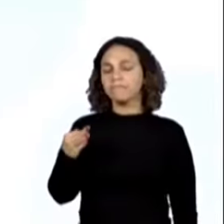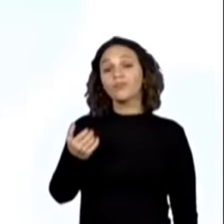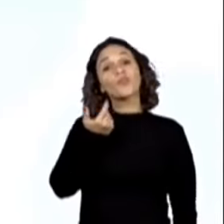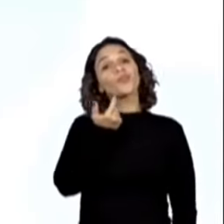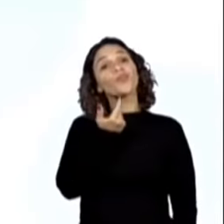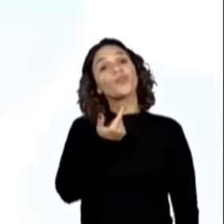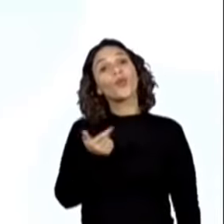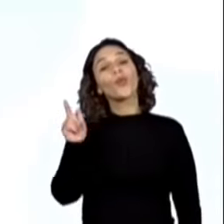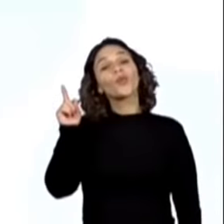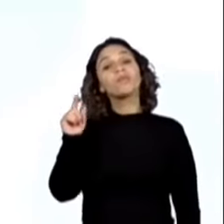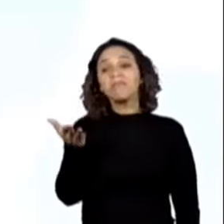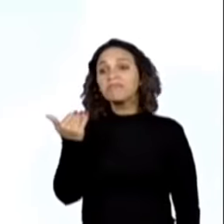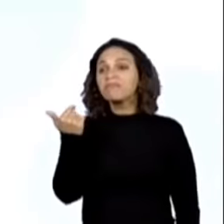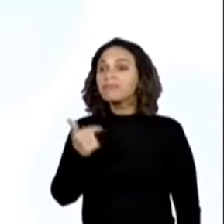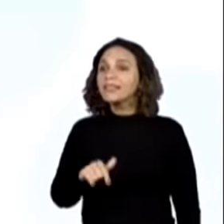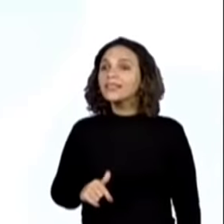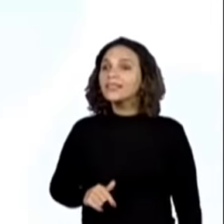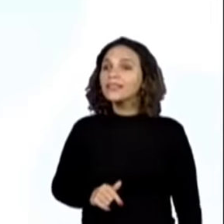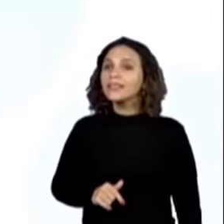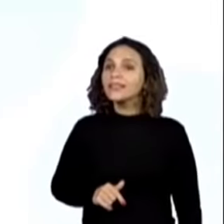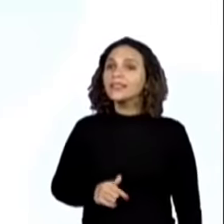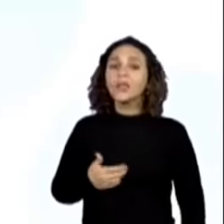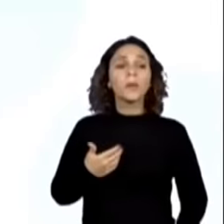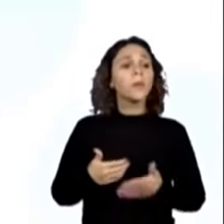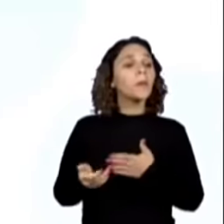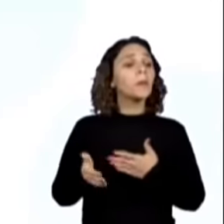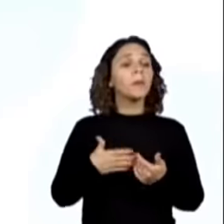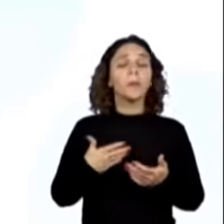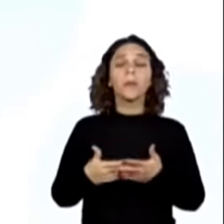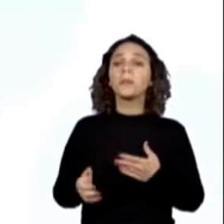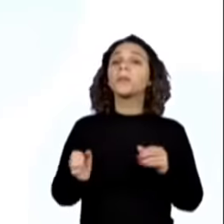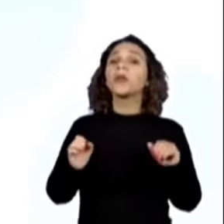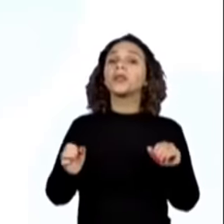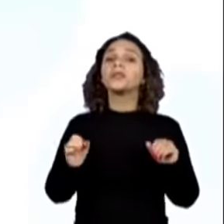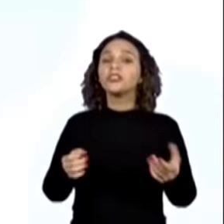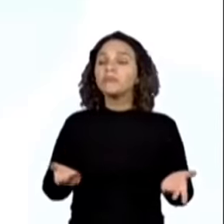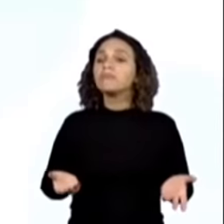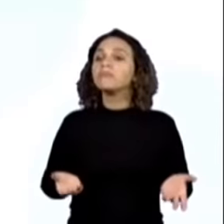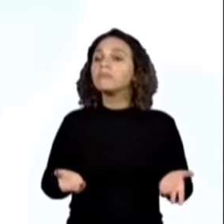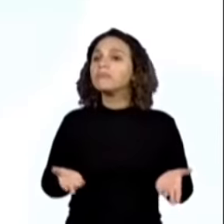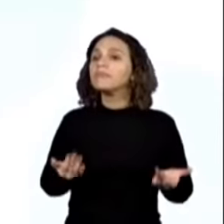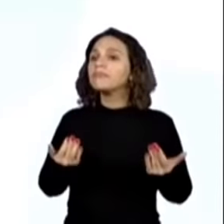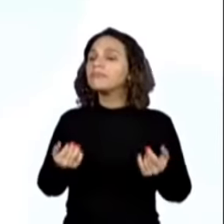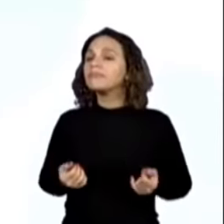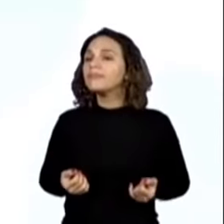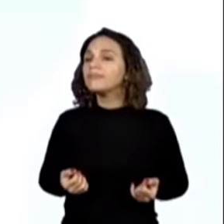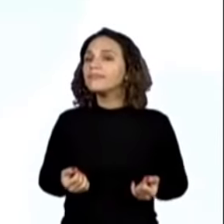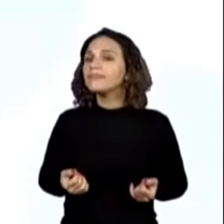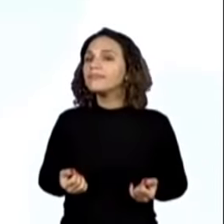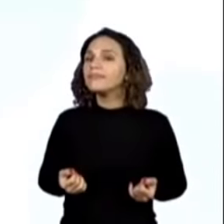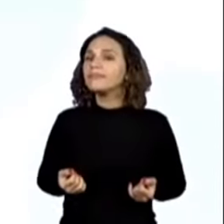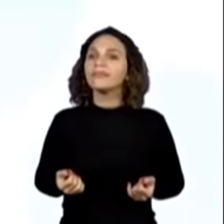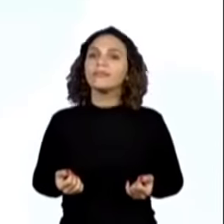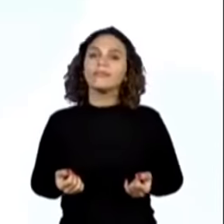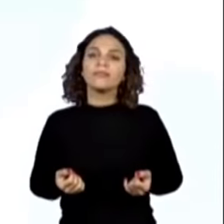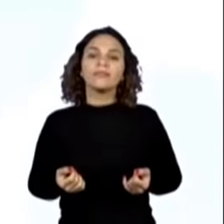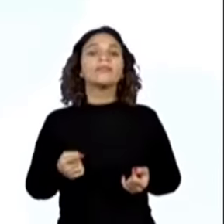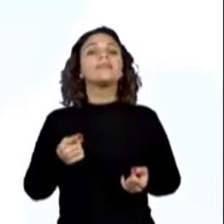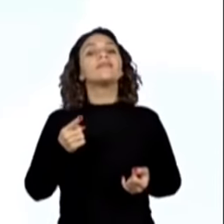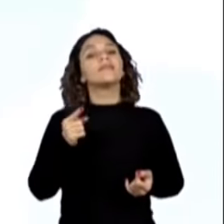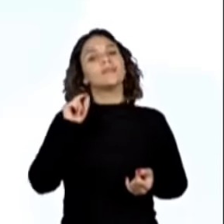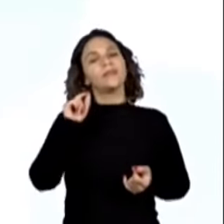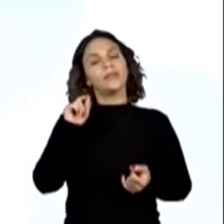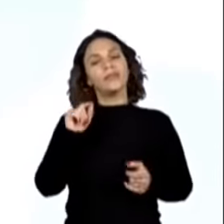Outro conto, qualquer outro conto tradicional que nós tenhamos. O povo está meio romântico, né? A Bela